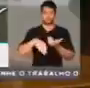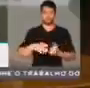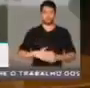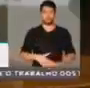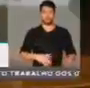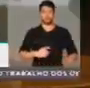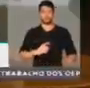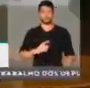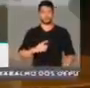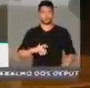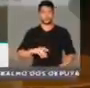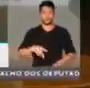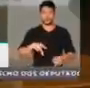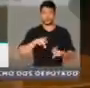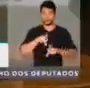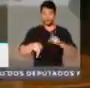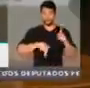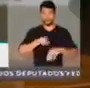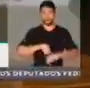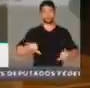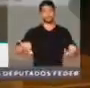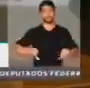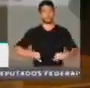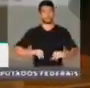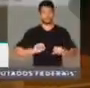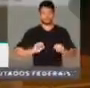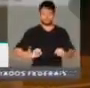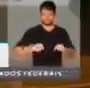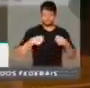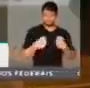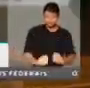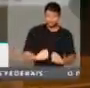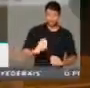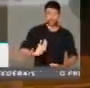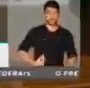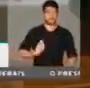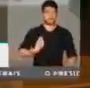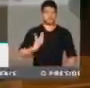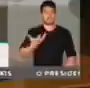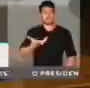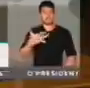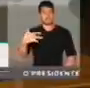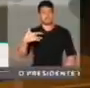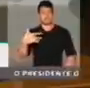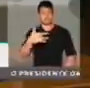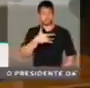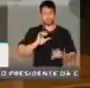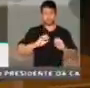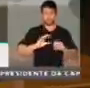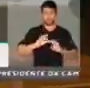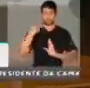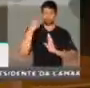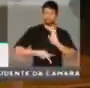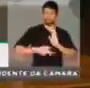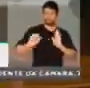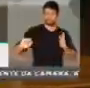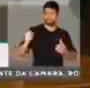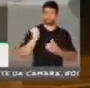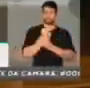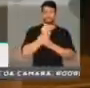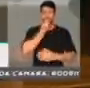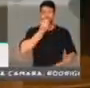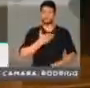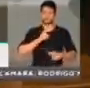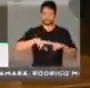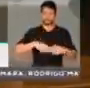Nosso povo está sofrendo, luta por sobrevivência, quer saúde e educação, projetos de competência. Por isso rejeita